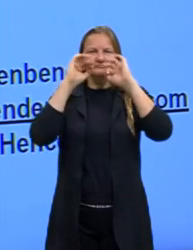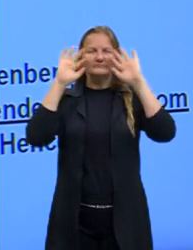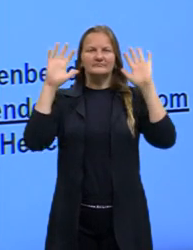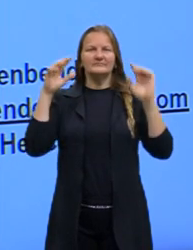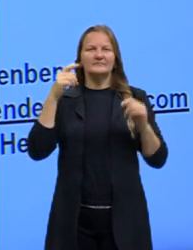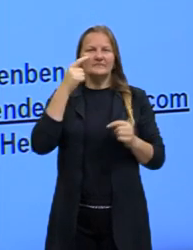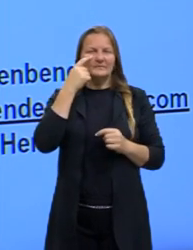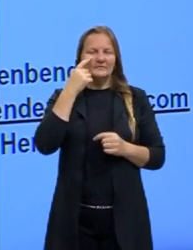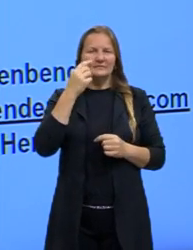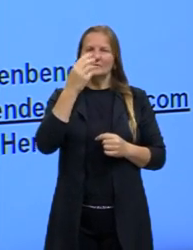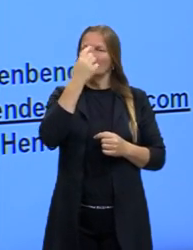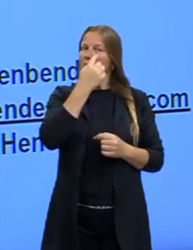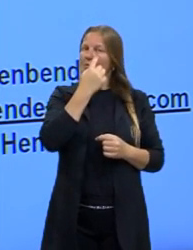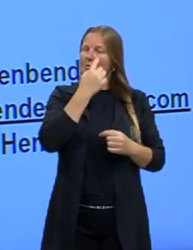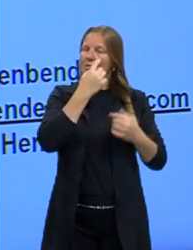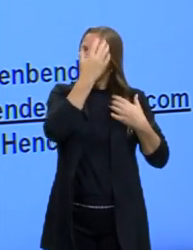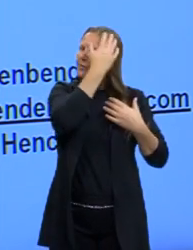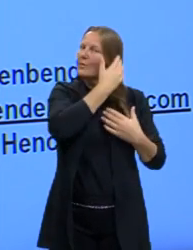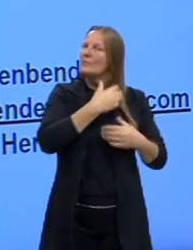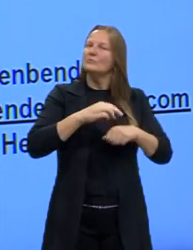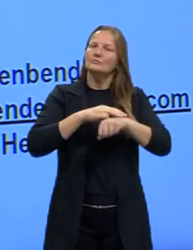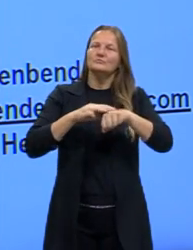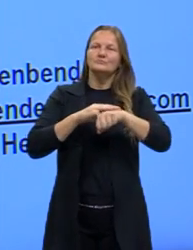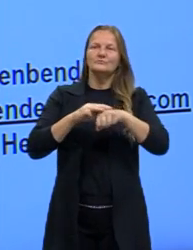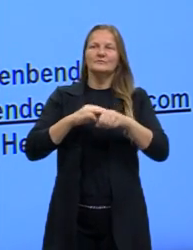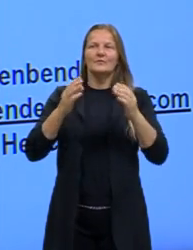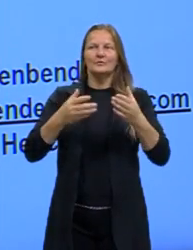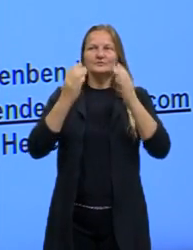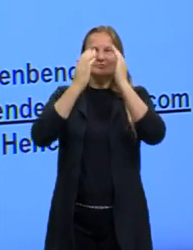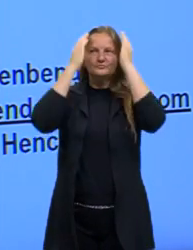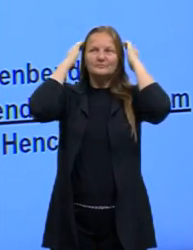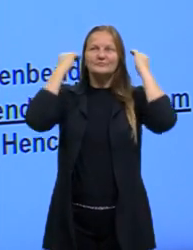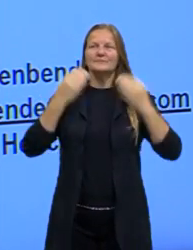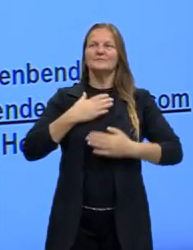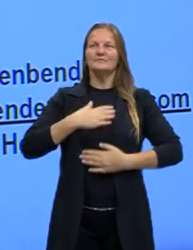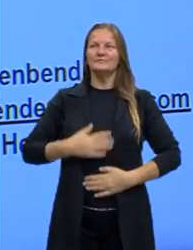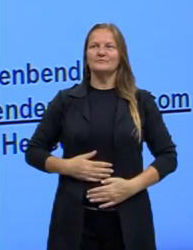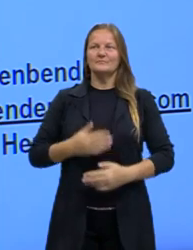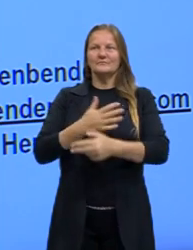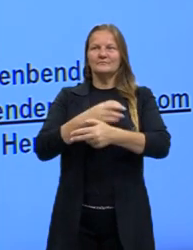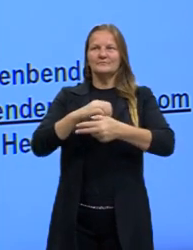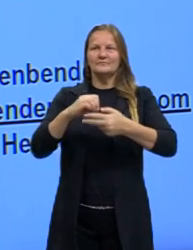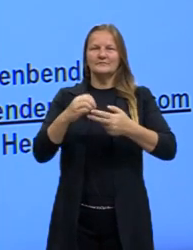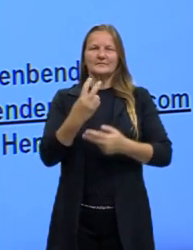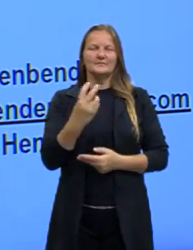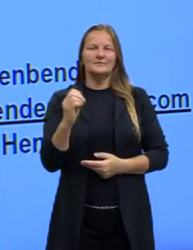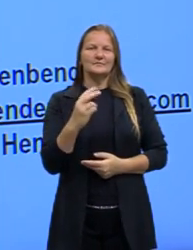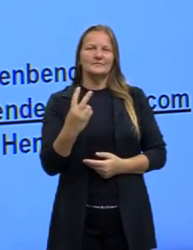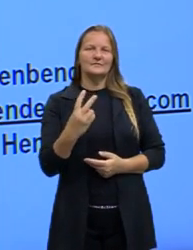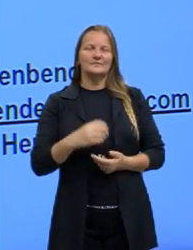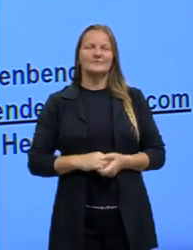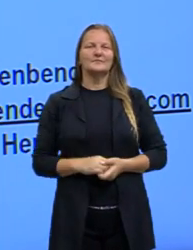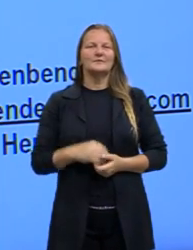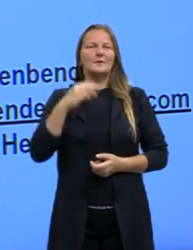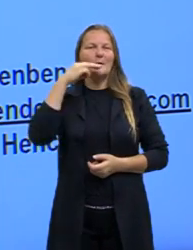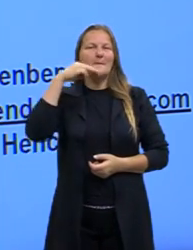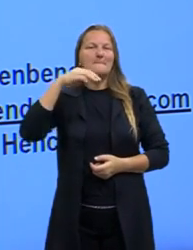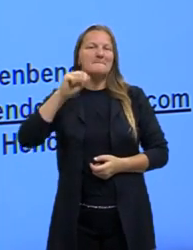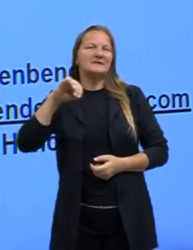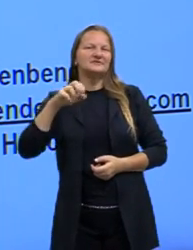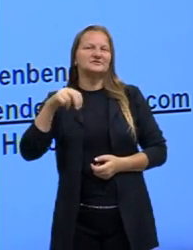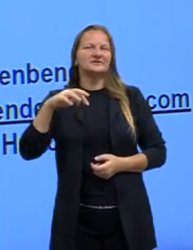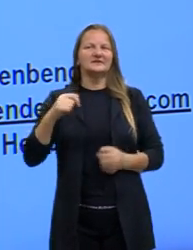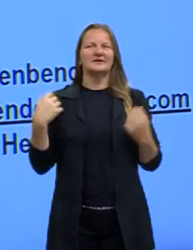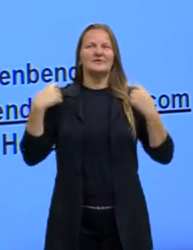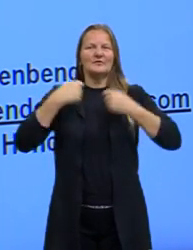cabelos e olhos castanhos, e eu estou usando o cabelo preso, a camiseta do projeto pré-ENEM 2022 na cor magenta e um casaco